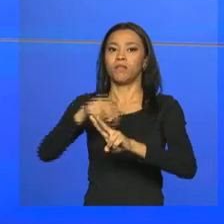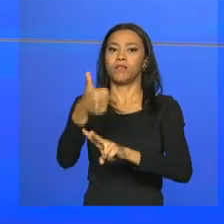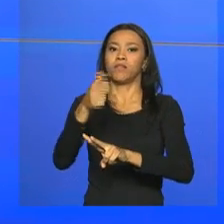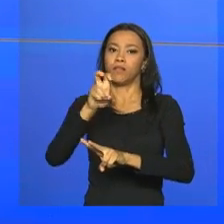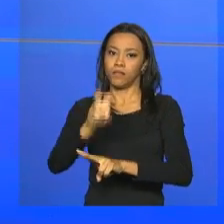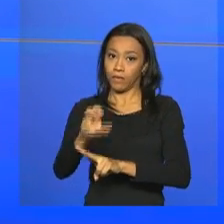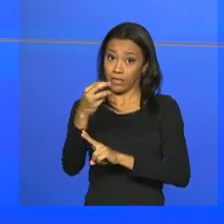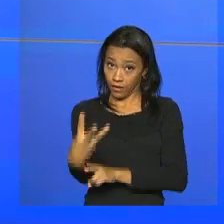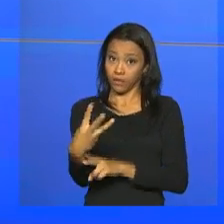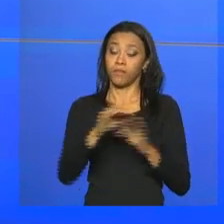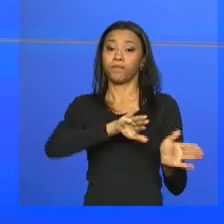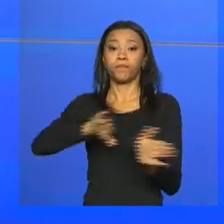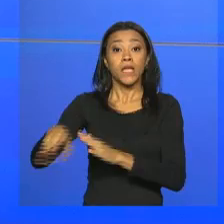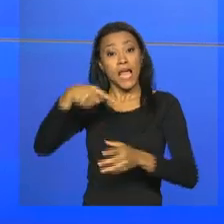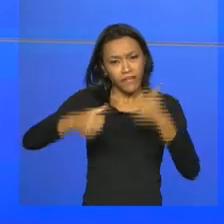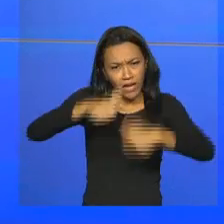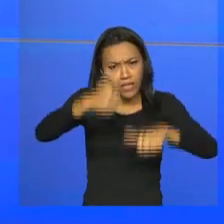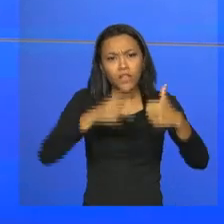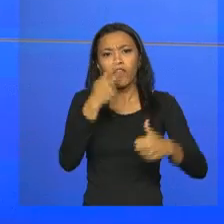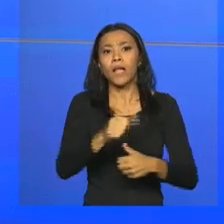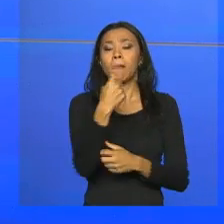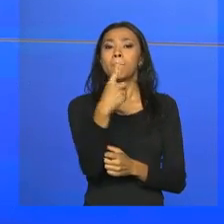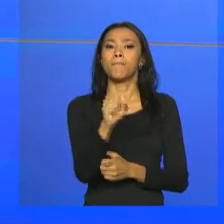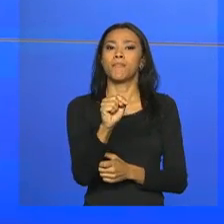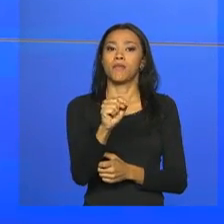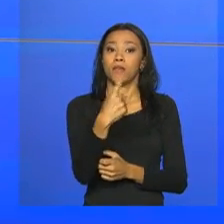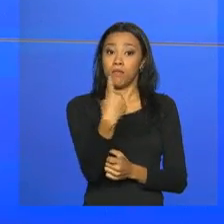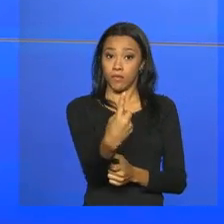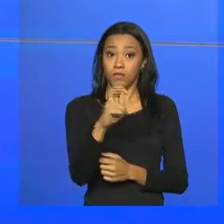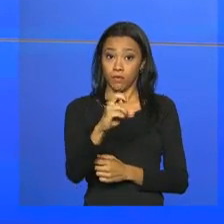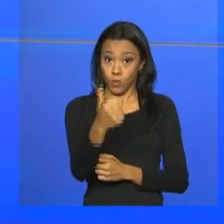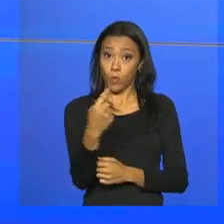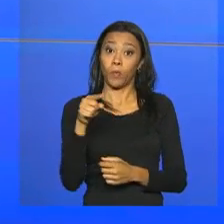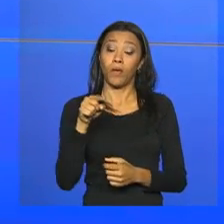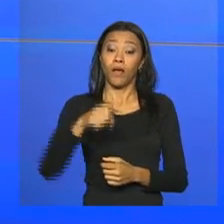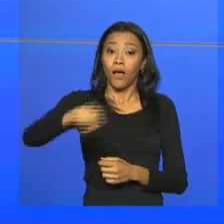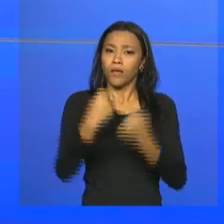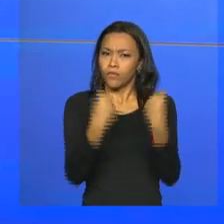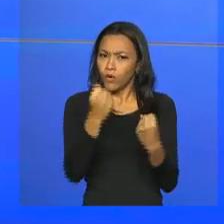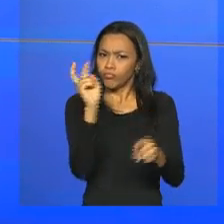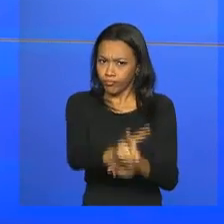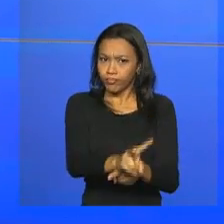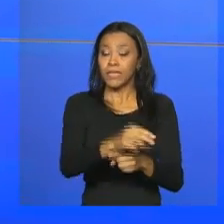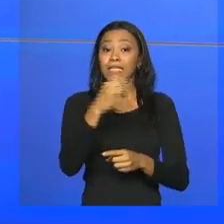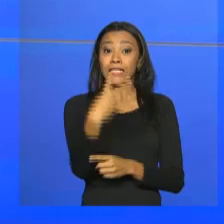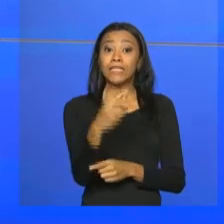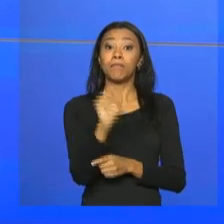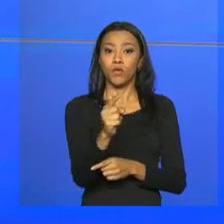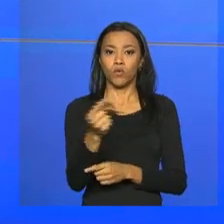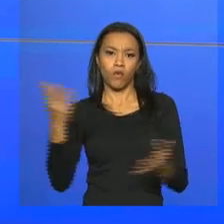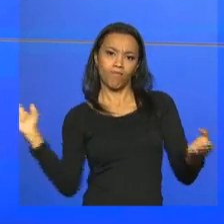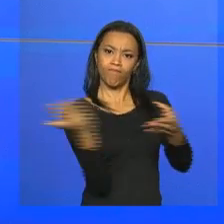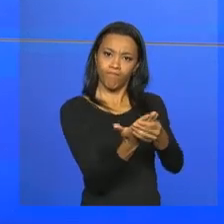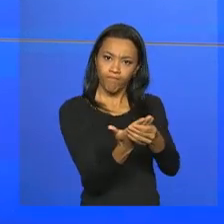balanço preliminar informa ainda que 151 mil veículos foram fiscalizados, 30 mil motoristas acabaram multados